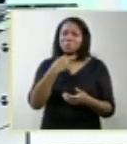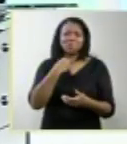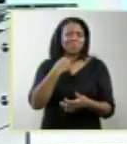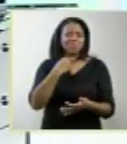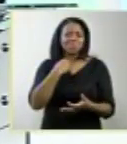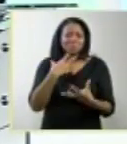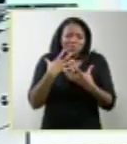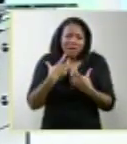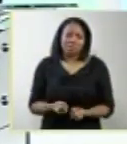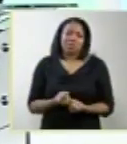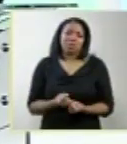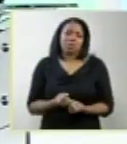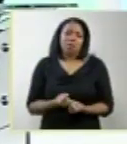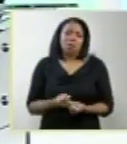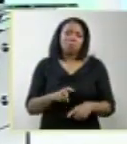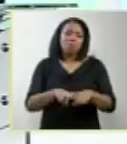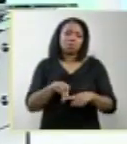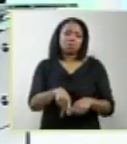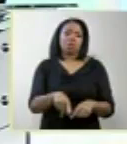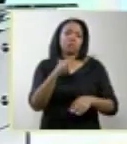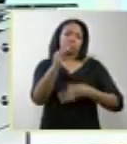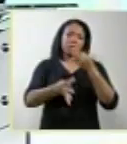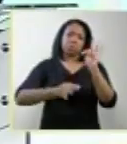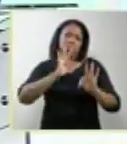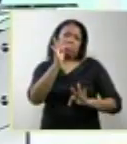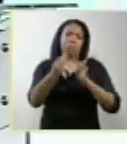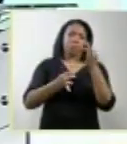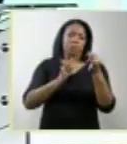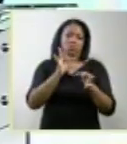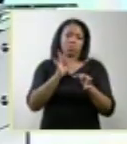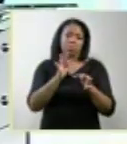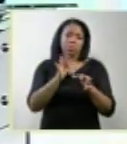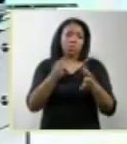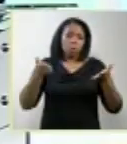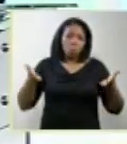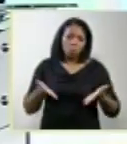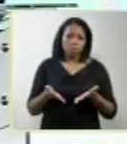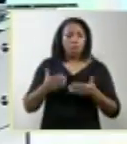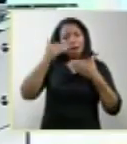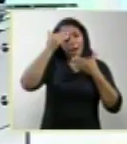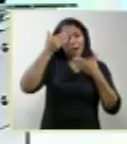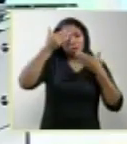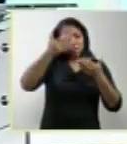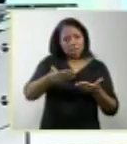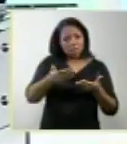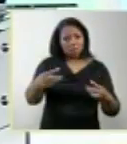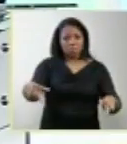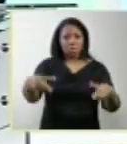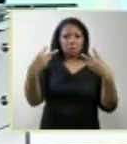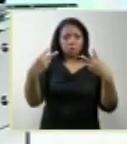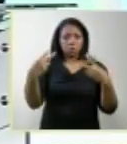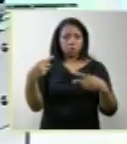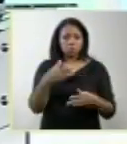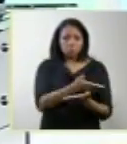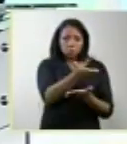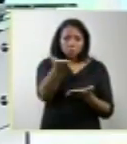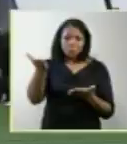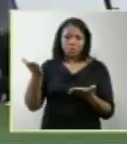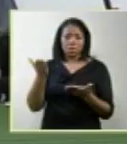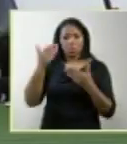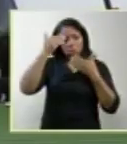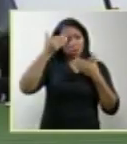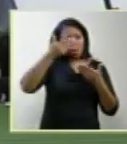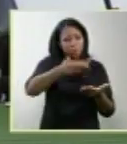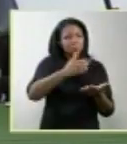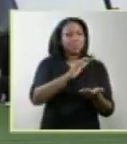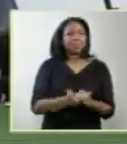à tecnologia de que dispomos na atualidade. Agradeço a atenção dos senhores. Estou à disposição. Muito